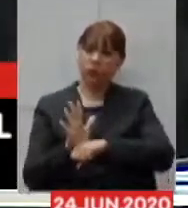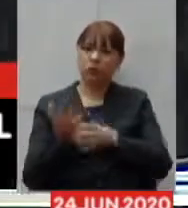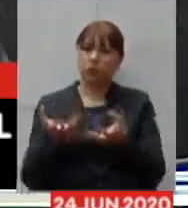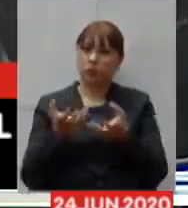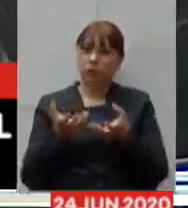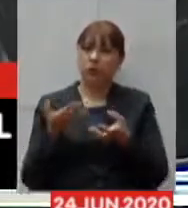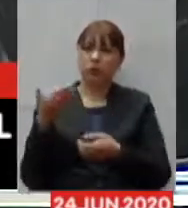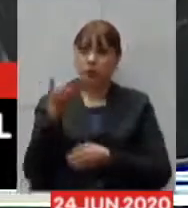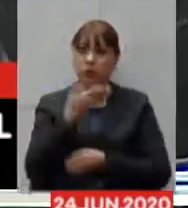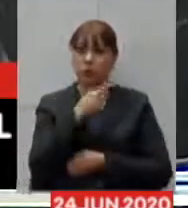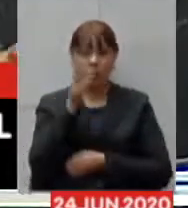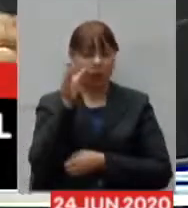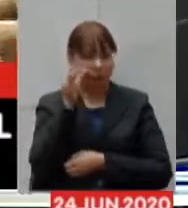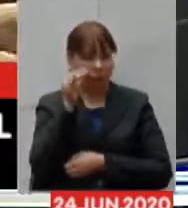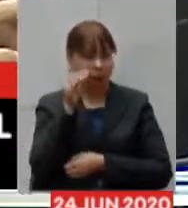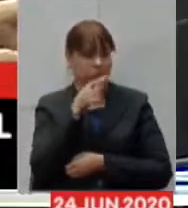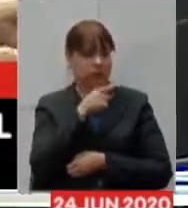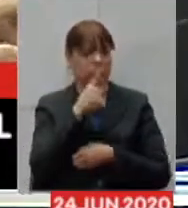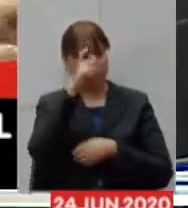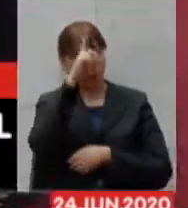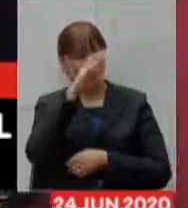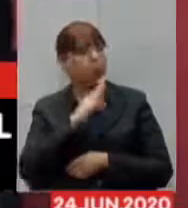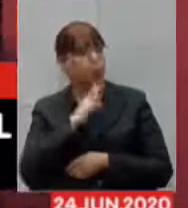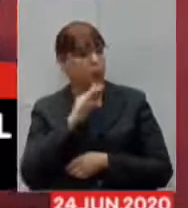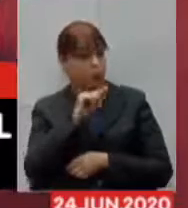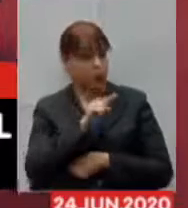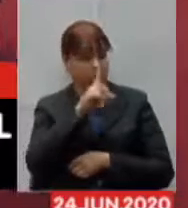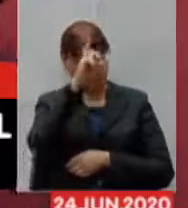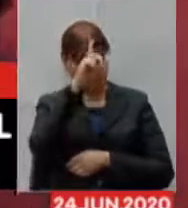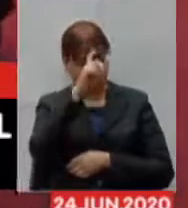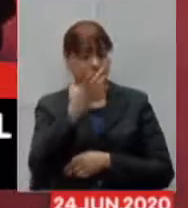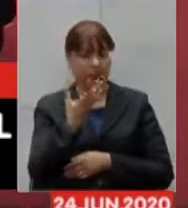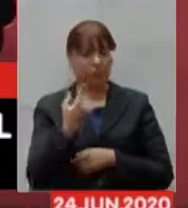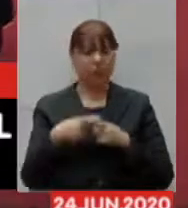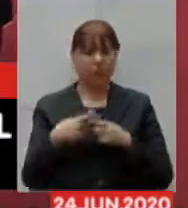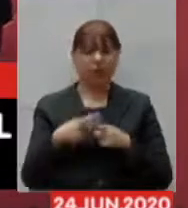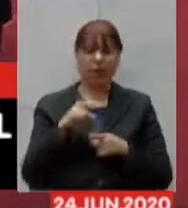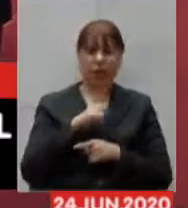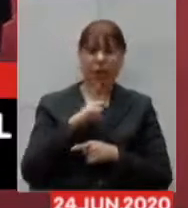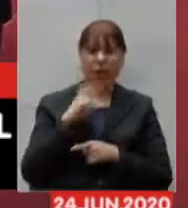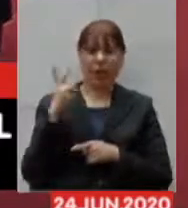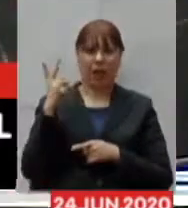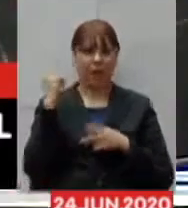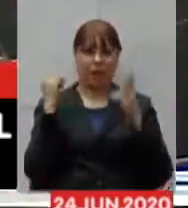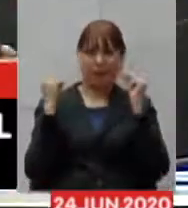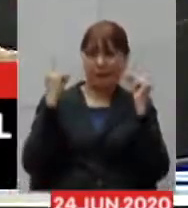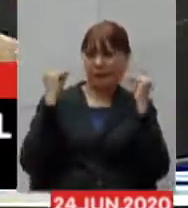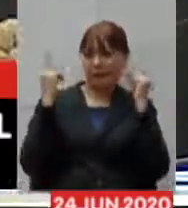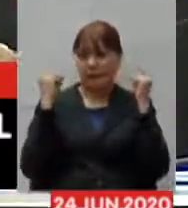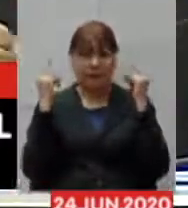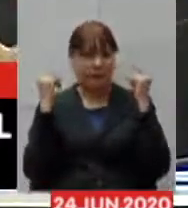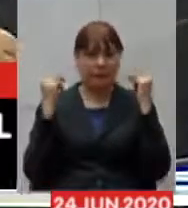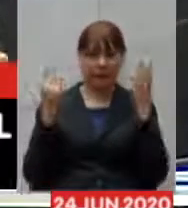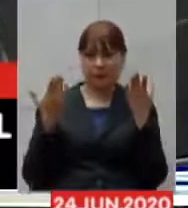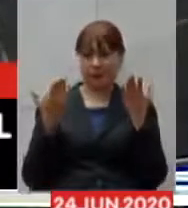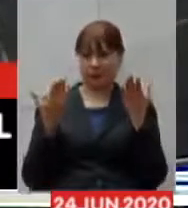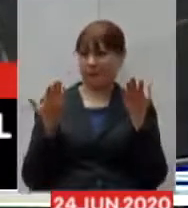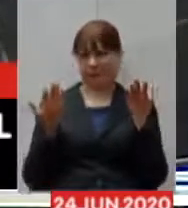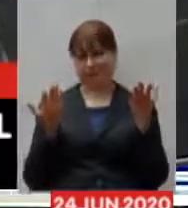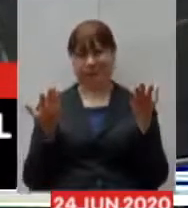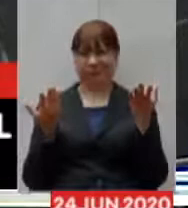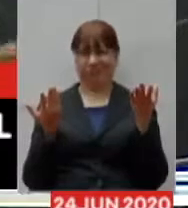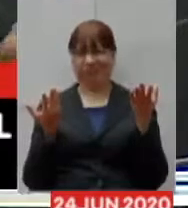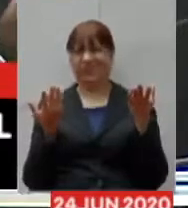passada no hospital porque aconteceram muitas conversas e o governo de Minas diferentemente